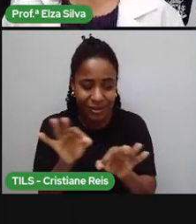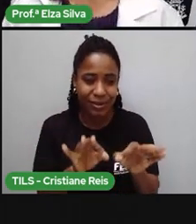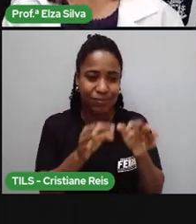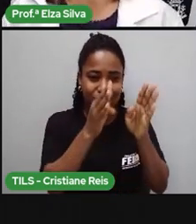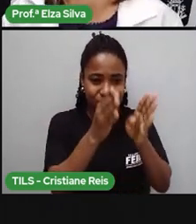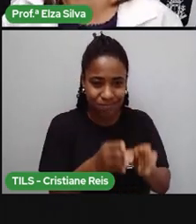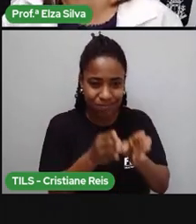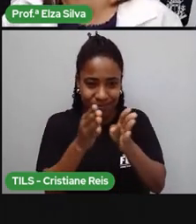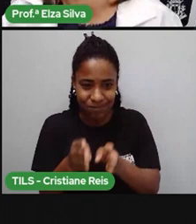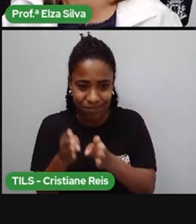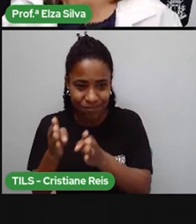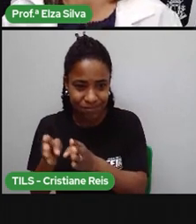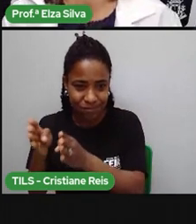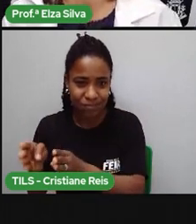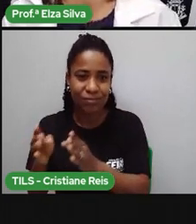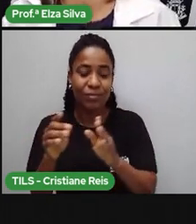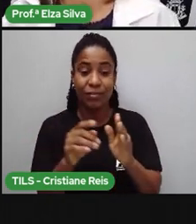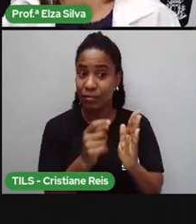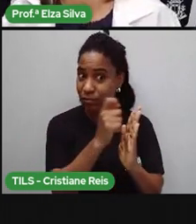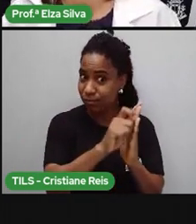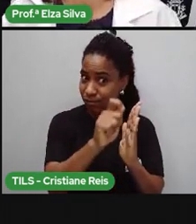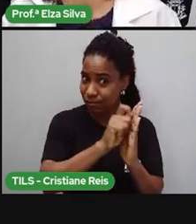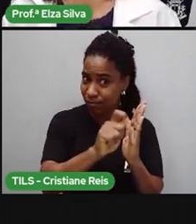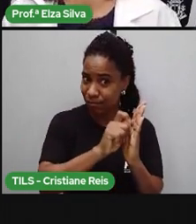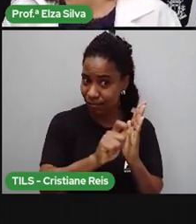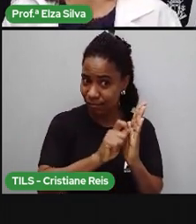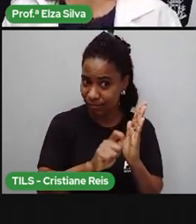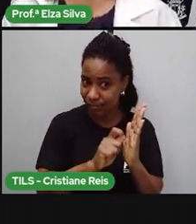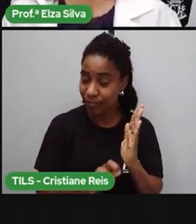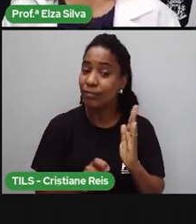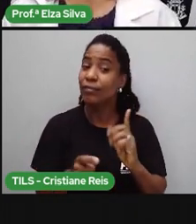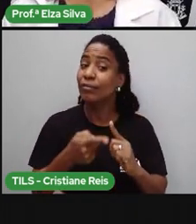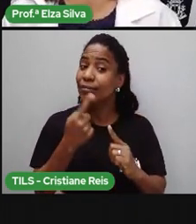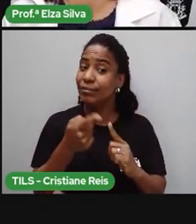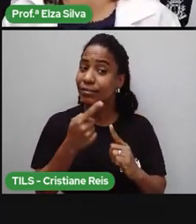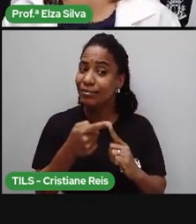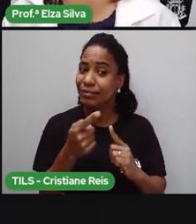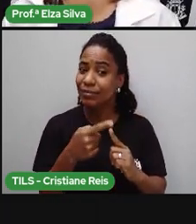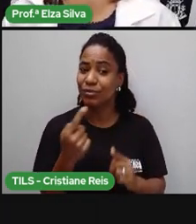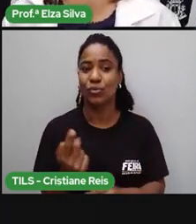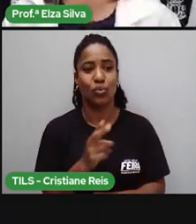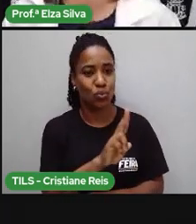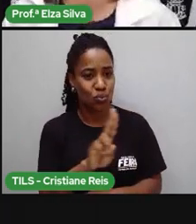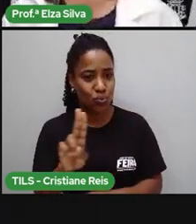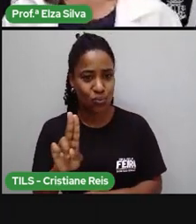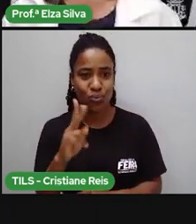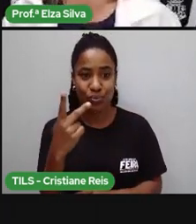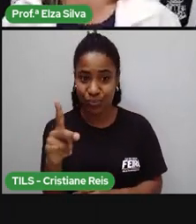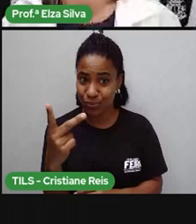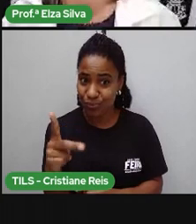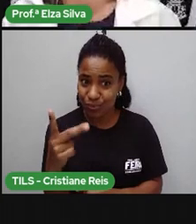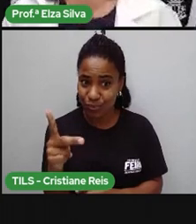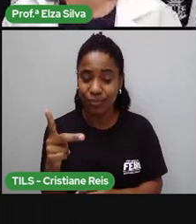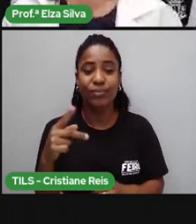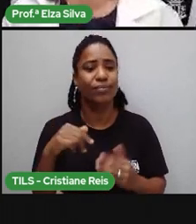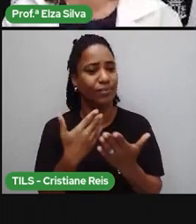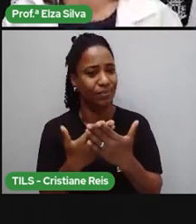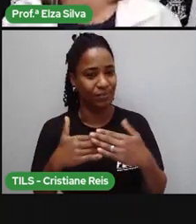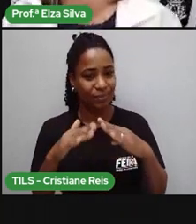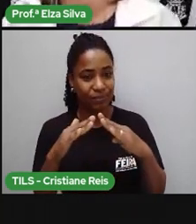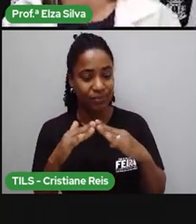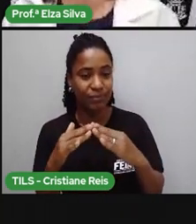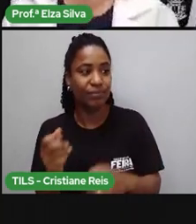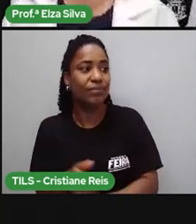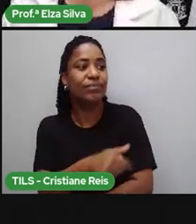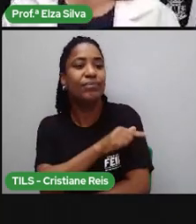fazer as anotações. Então, em primeiro lugar, você coloca o seu nome, o nome da sua escola, a série que